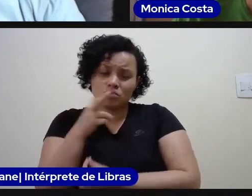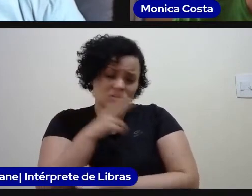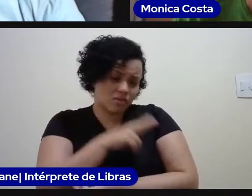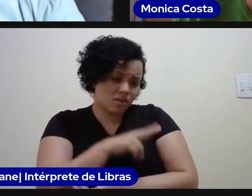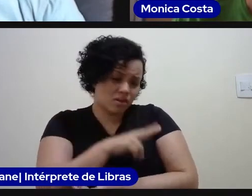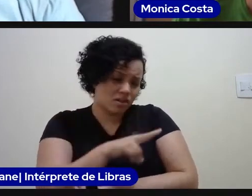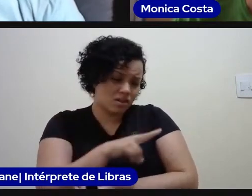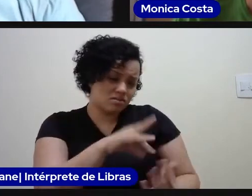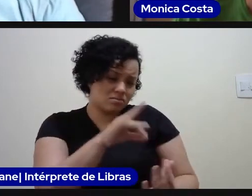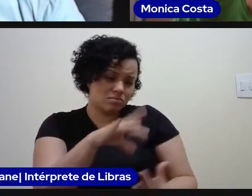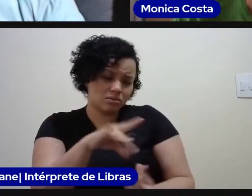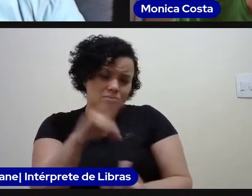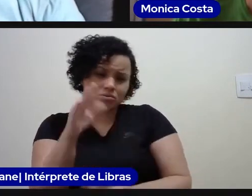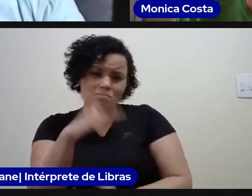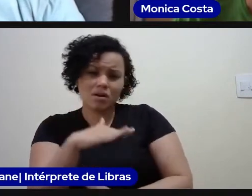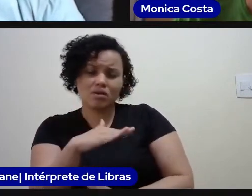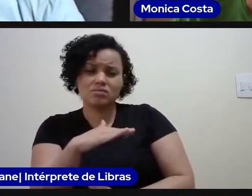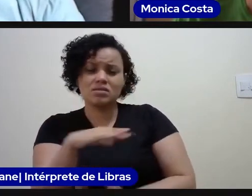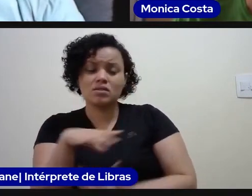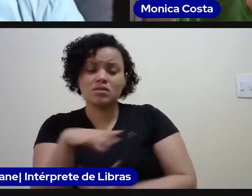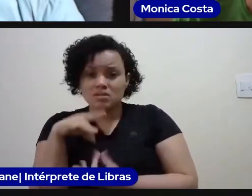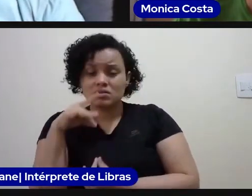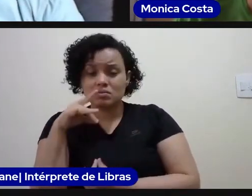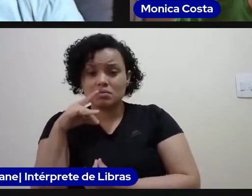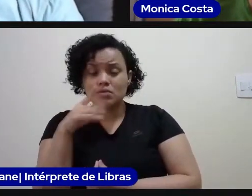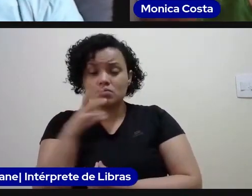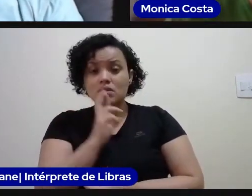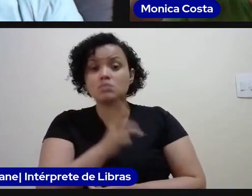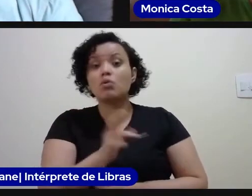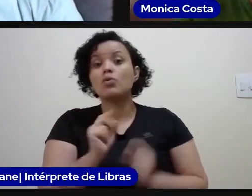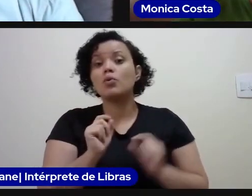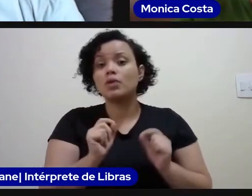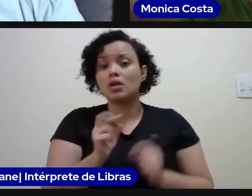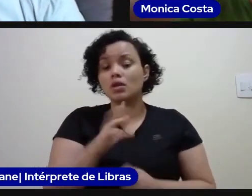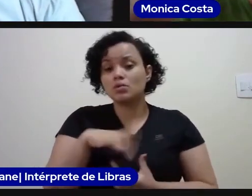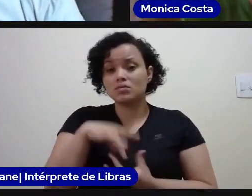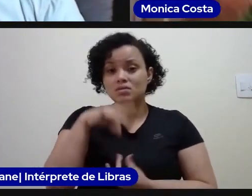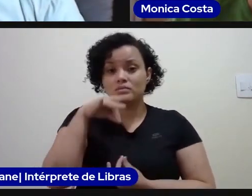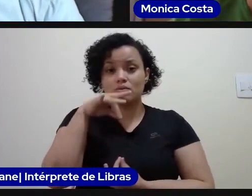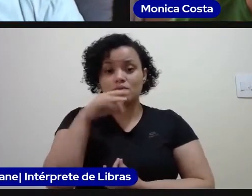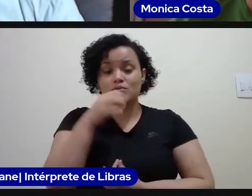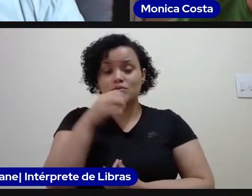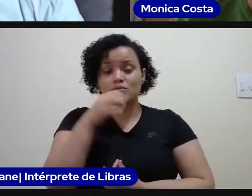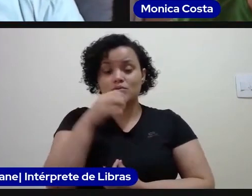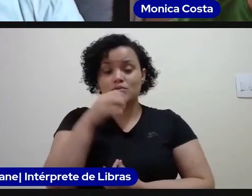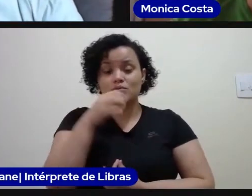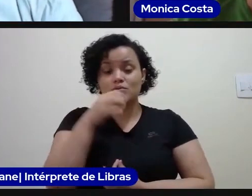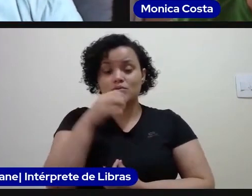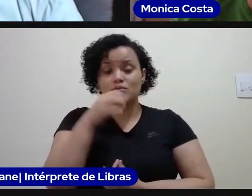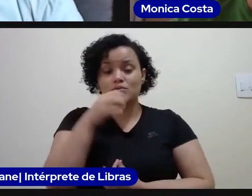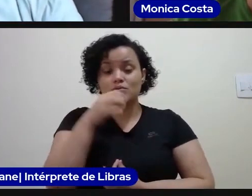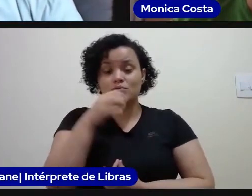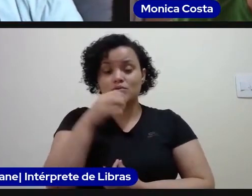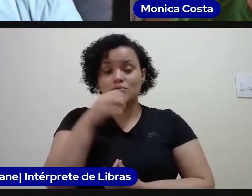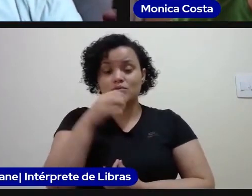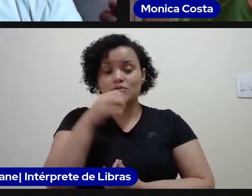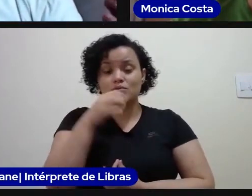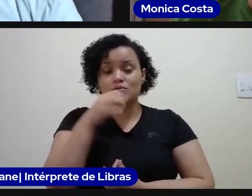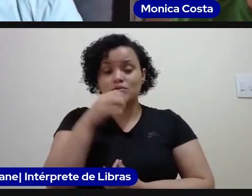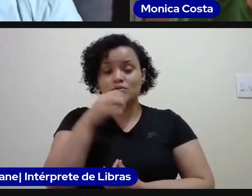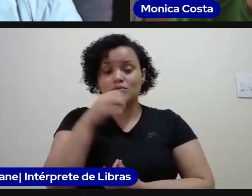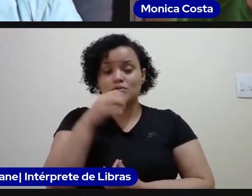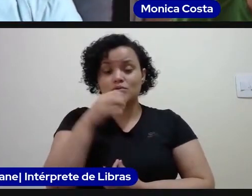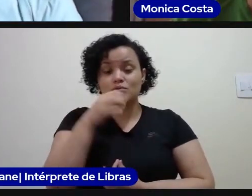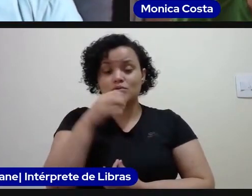que os Espíritos respondem que os Espíritos bons, porque a pergunta é, como podem os Espíritos